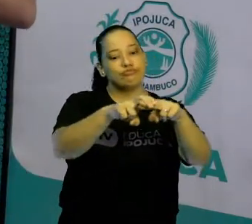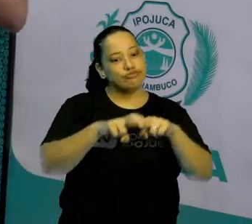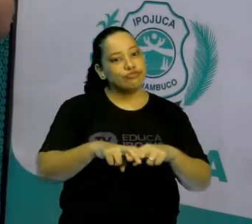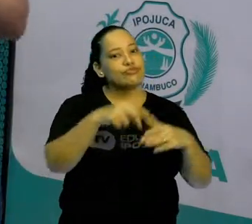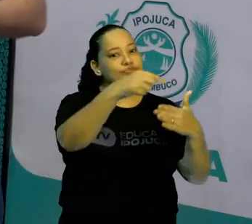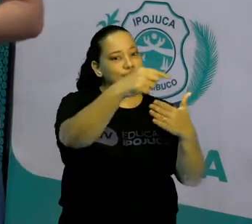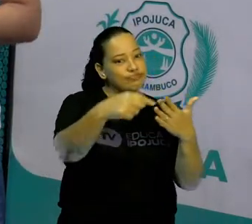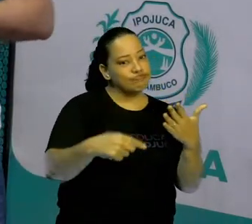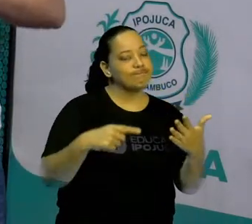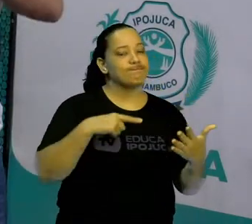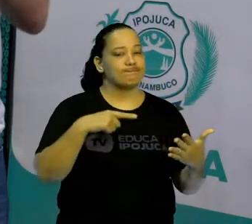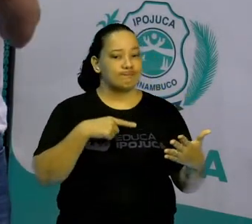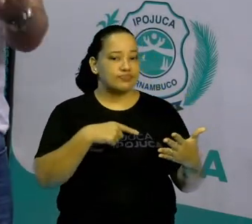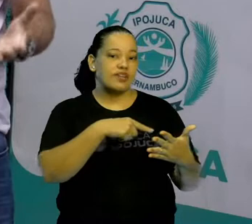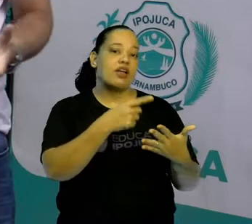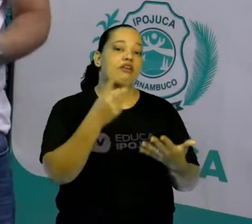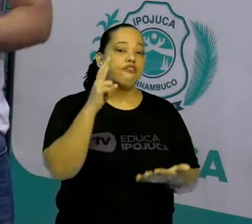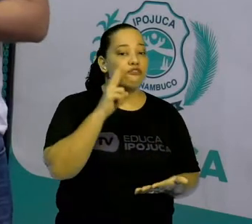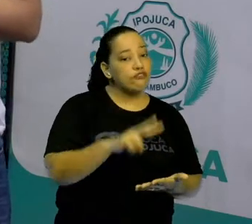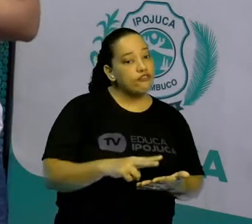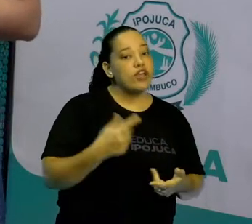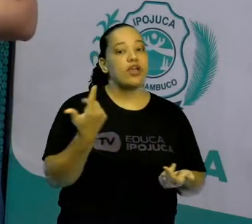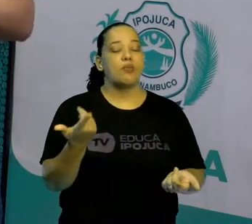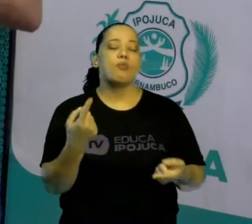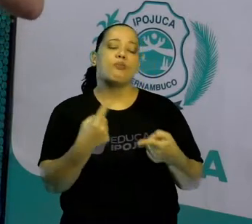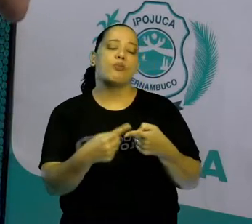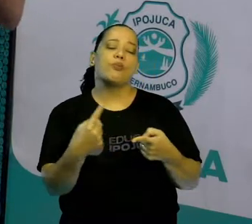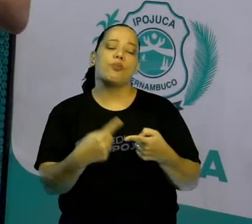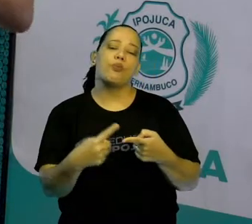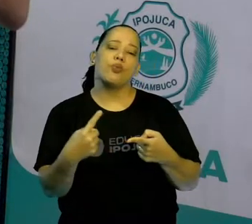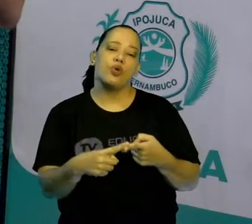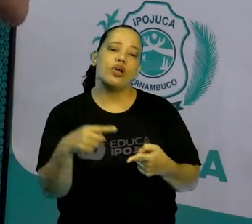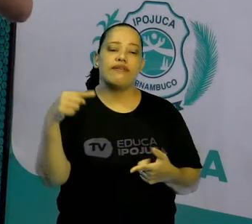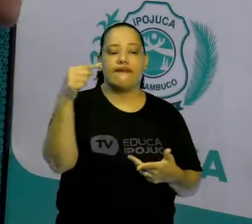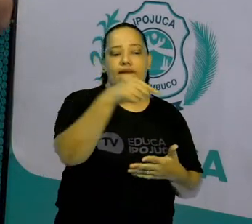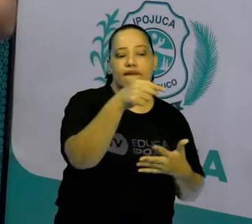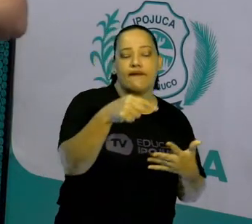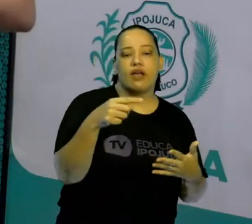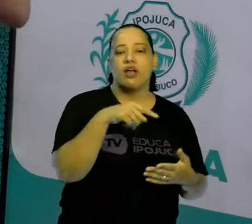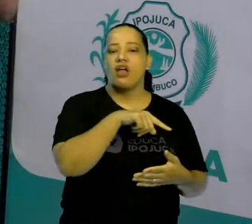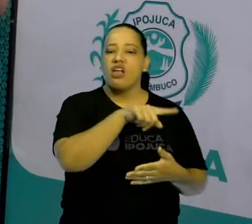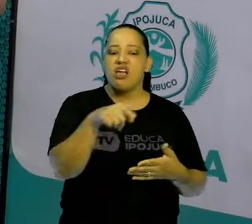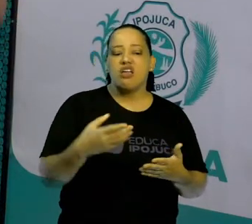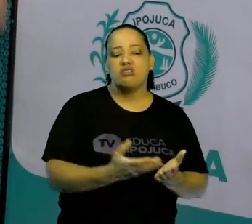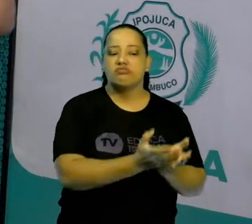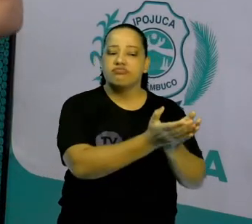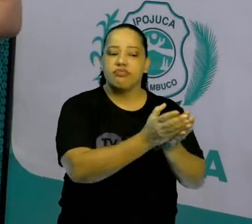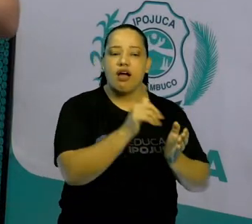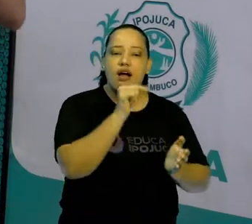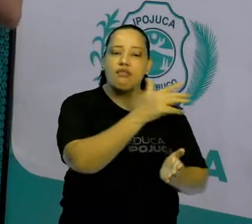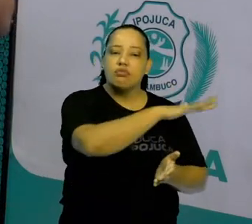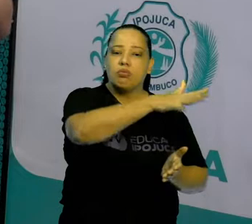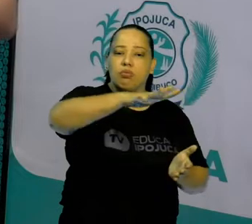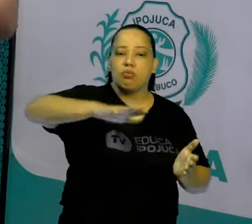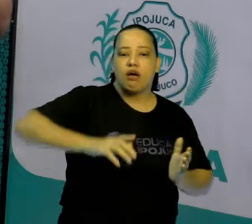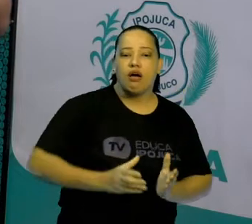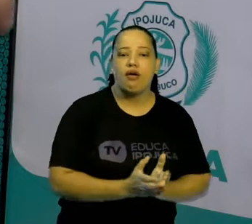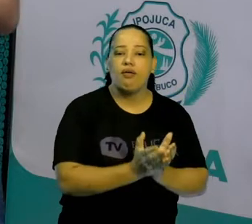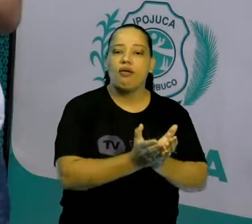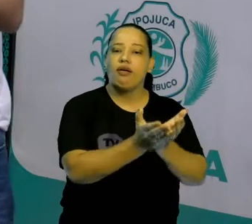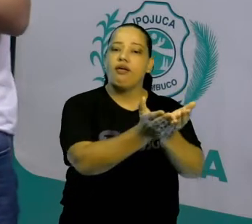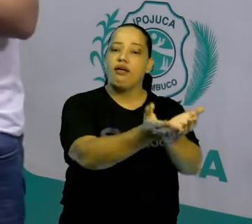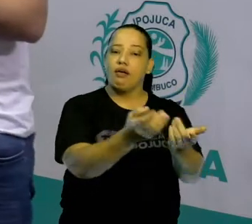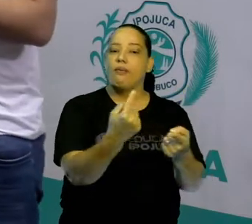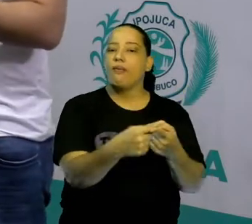algumas das causas que ajudaram com que os portugueses se lançassem ao mar ali no